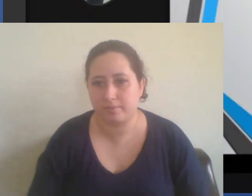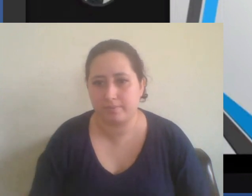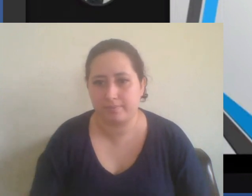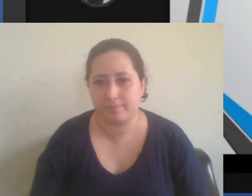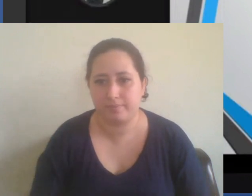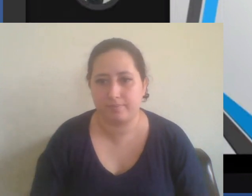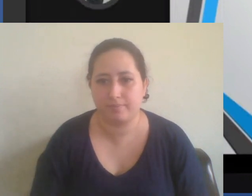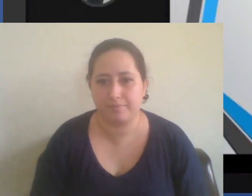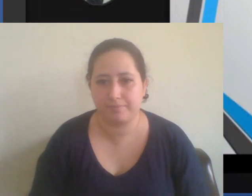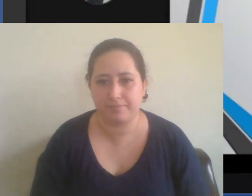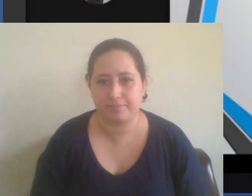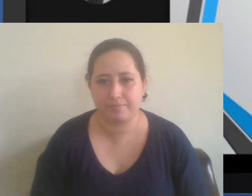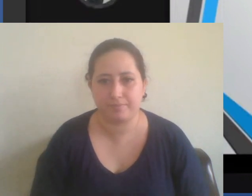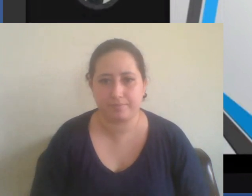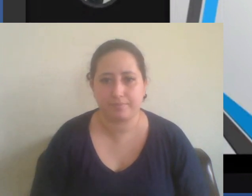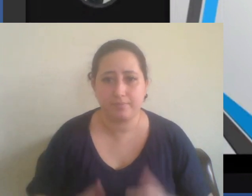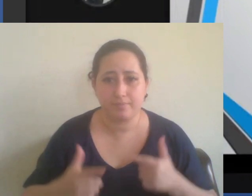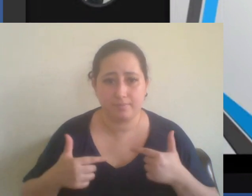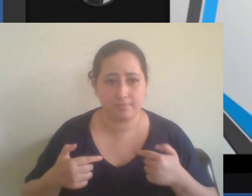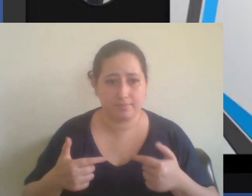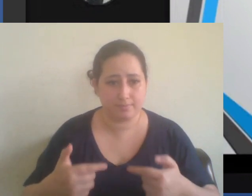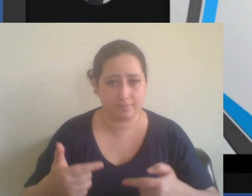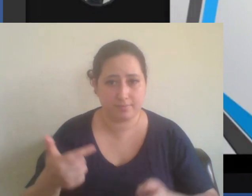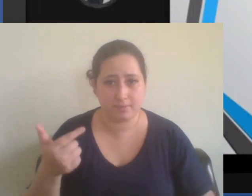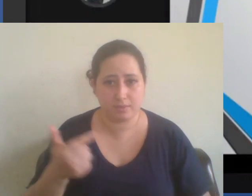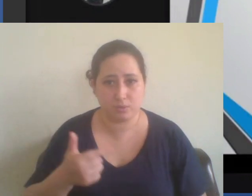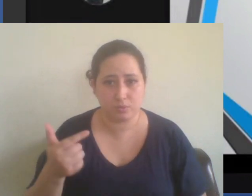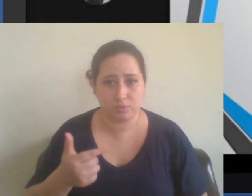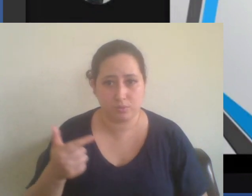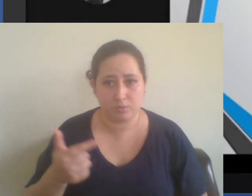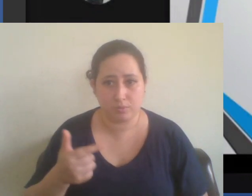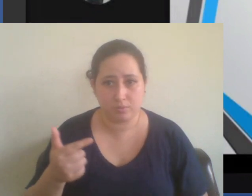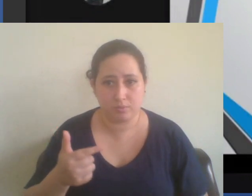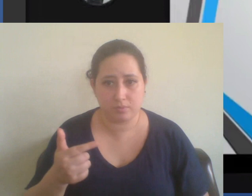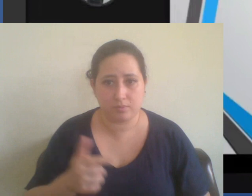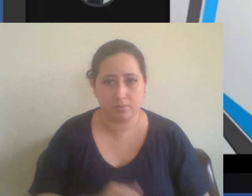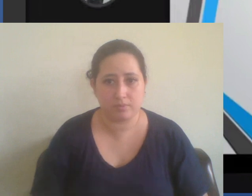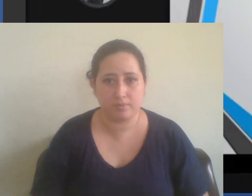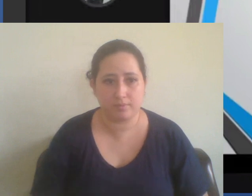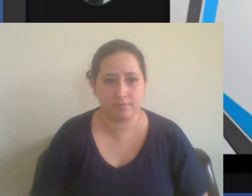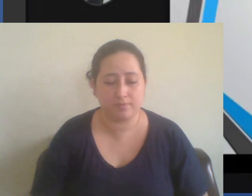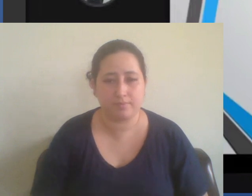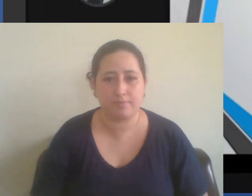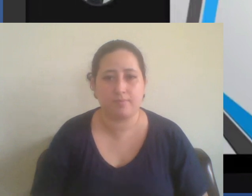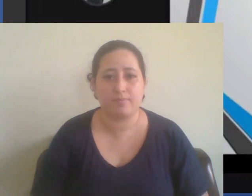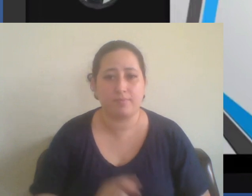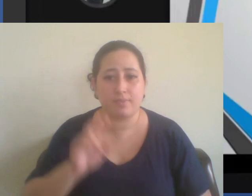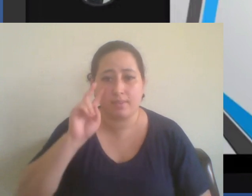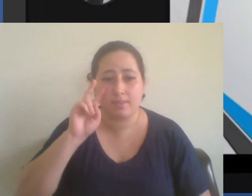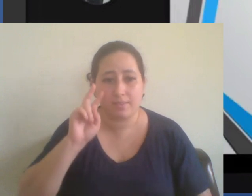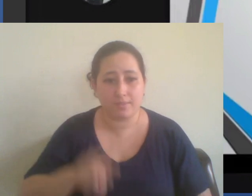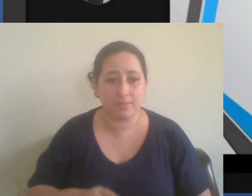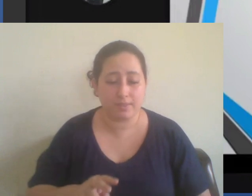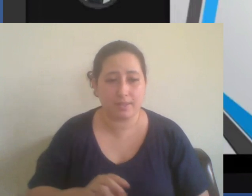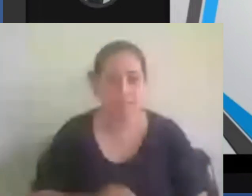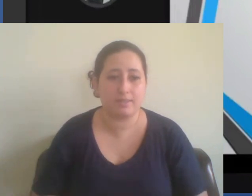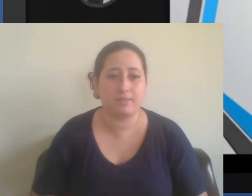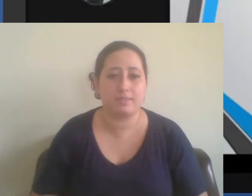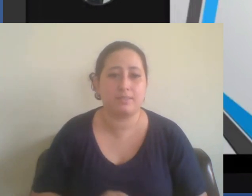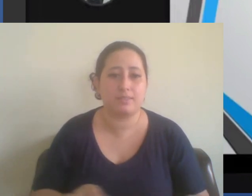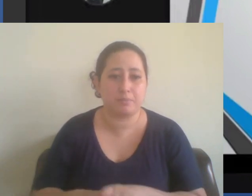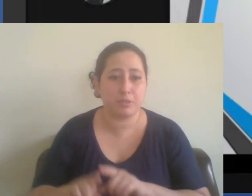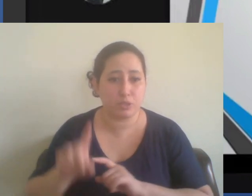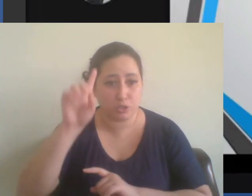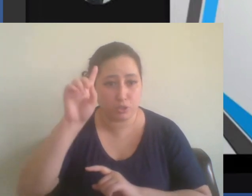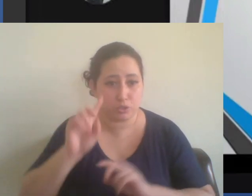e a segunda guerra e é por isso que nós temos que pensar na questão da homem dos direitos humanos nós